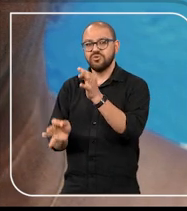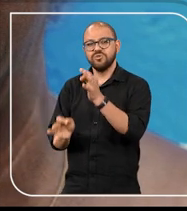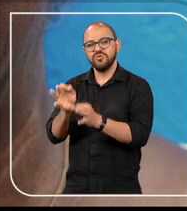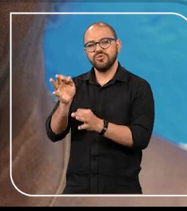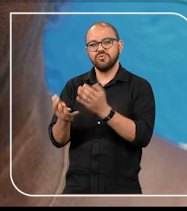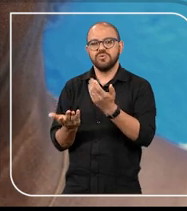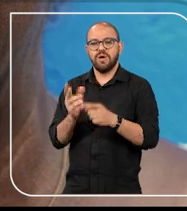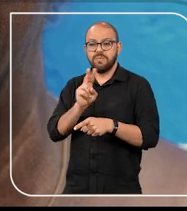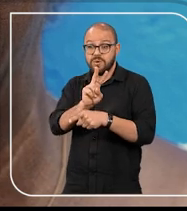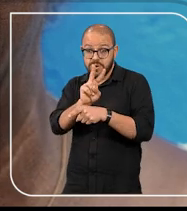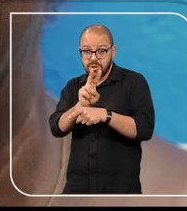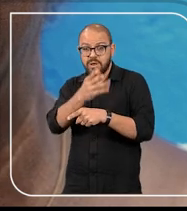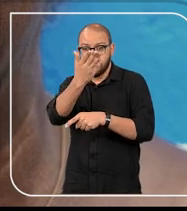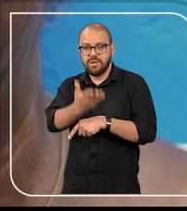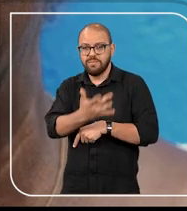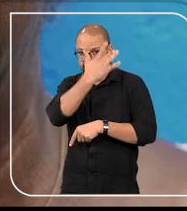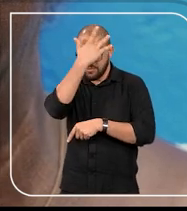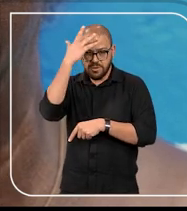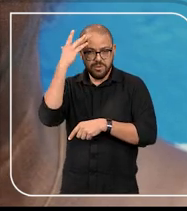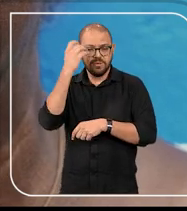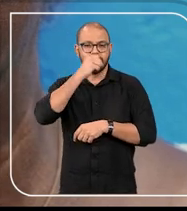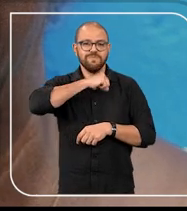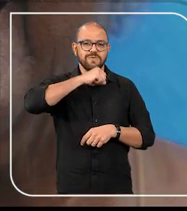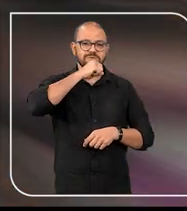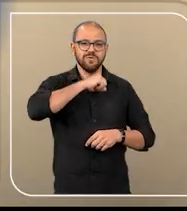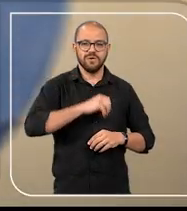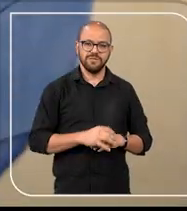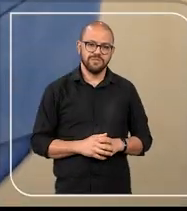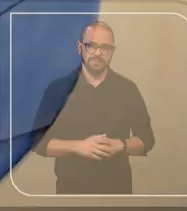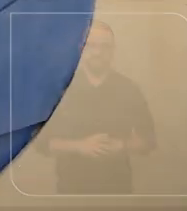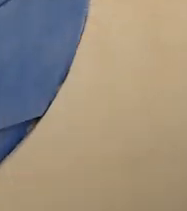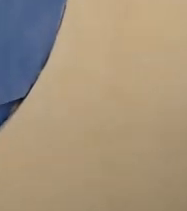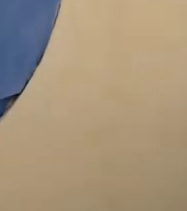enfoque jurídico a proteção da pessoa idosa.